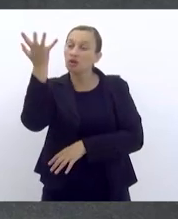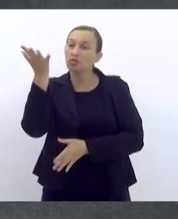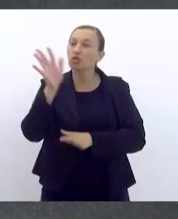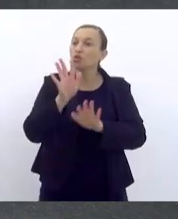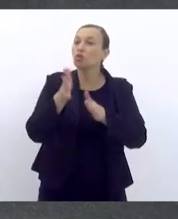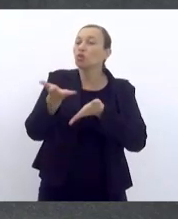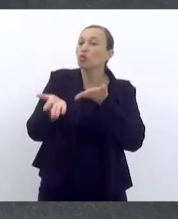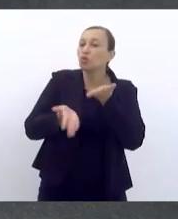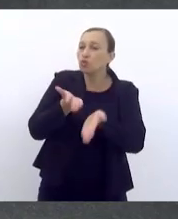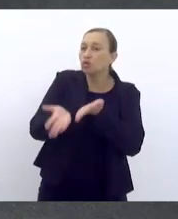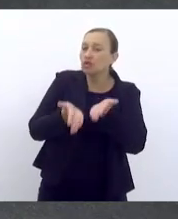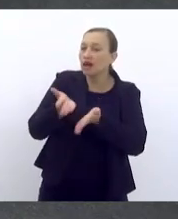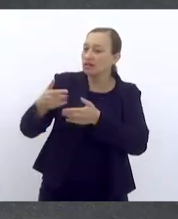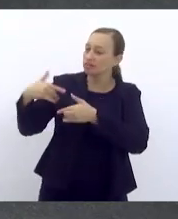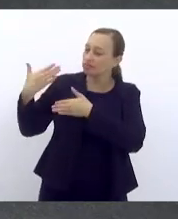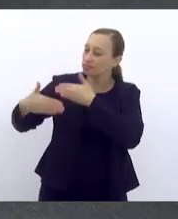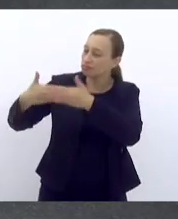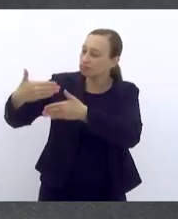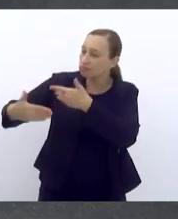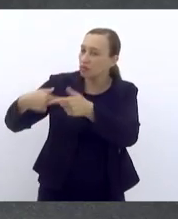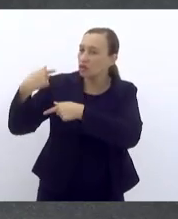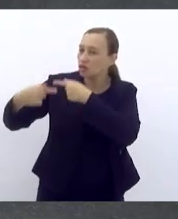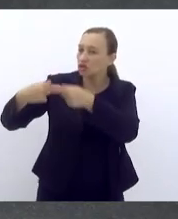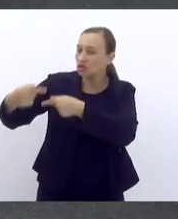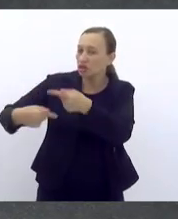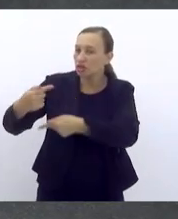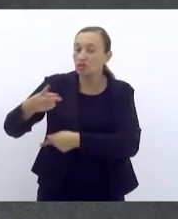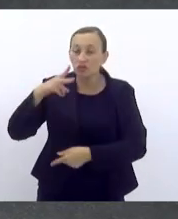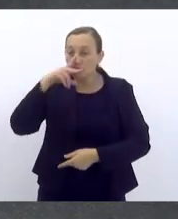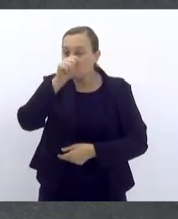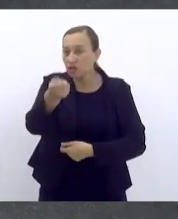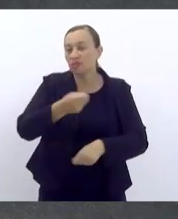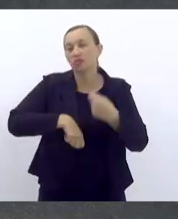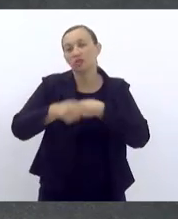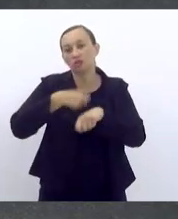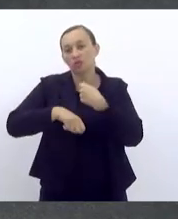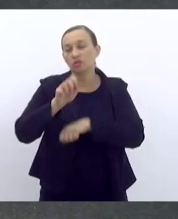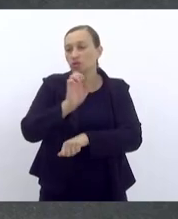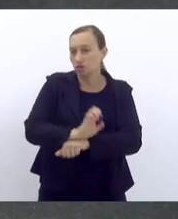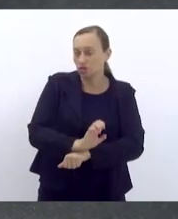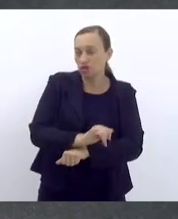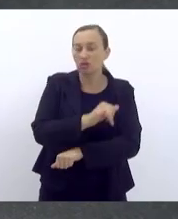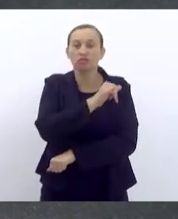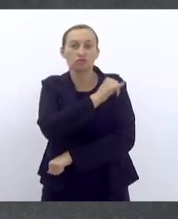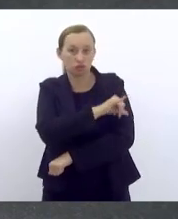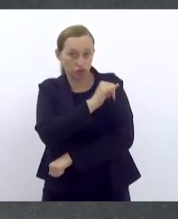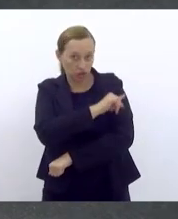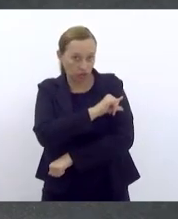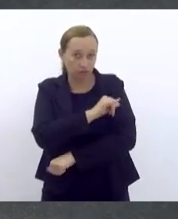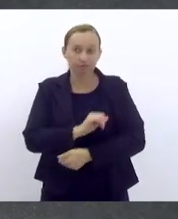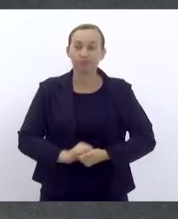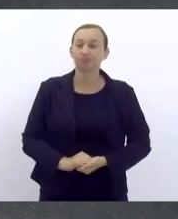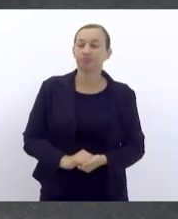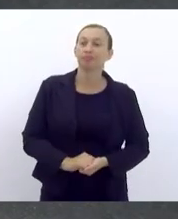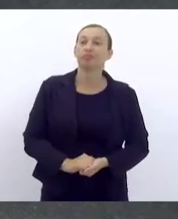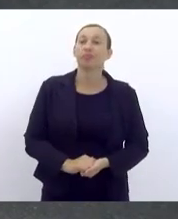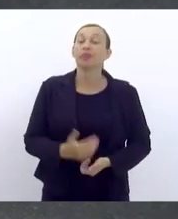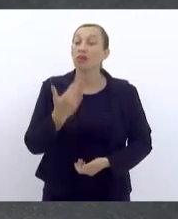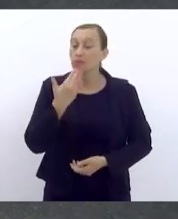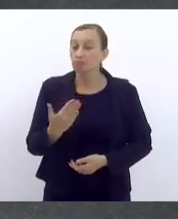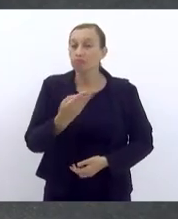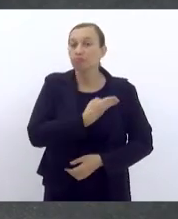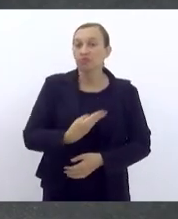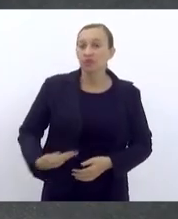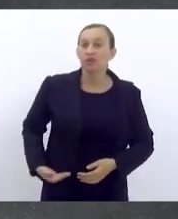das próximas gerações e do fortalecimento econômico do Estado do Rio de Janeiro. Peço ao